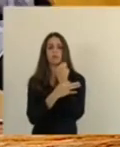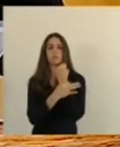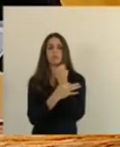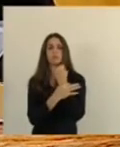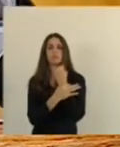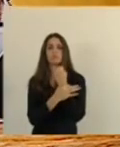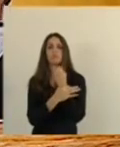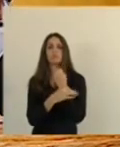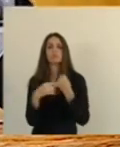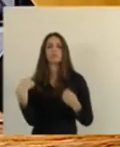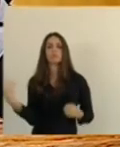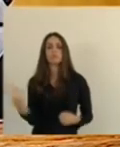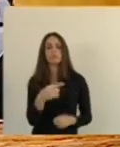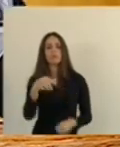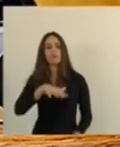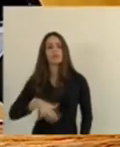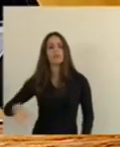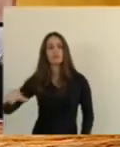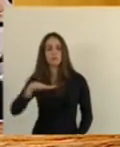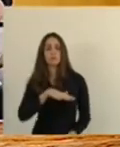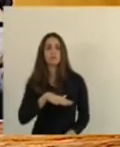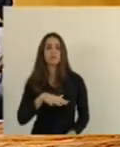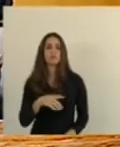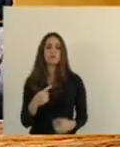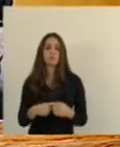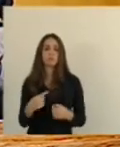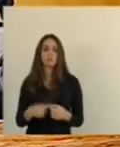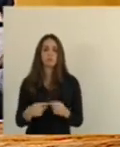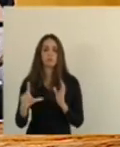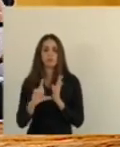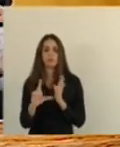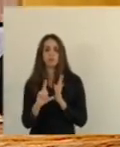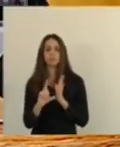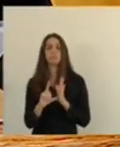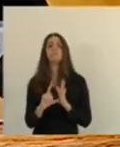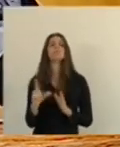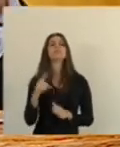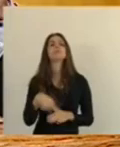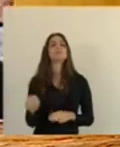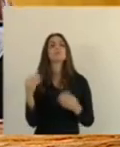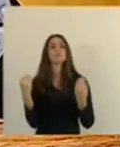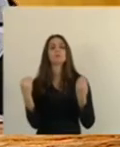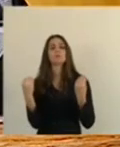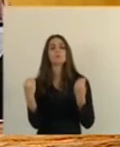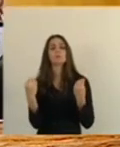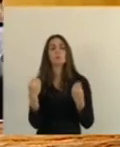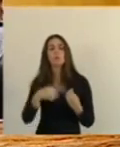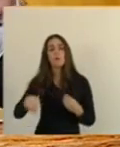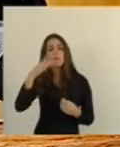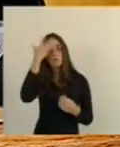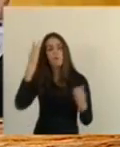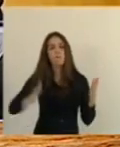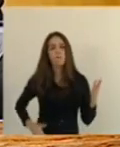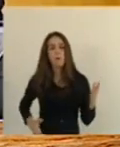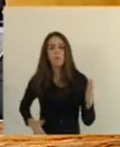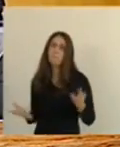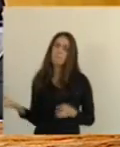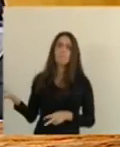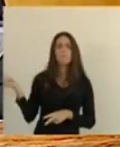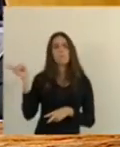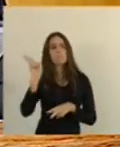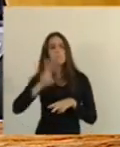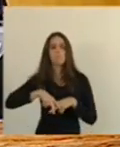da nossa região, do município de Niares, que eles coloquem esses bandidos atrás da